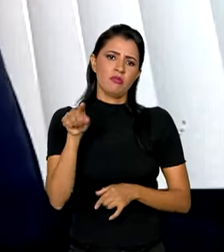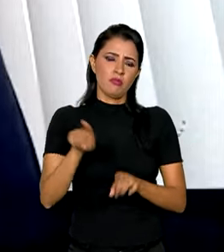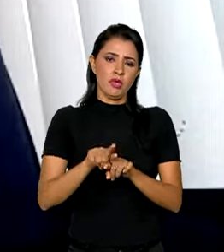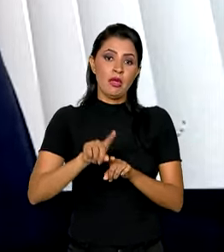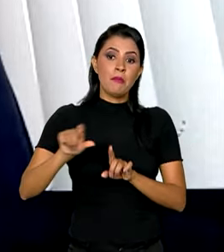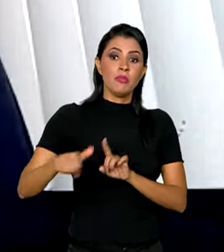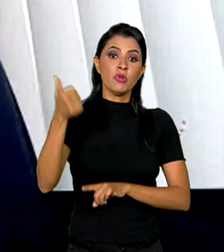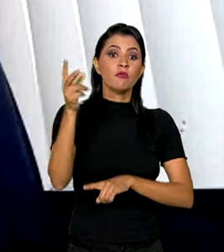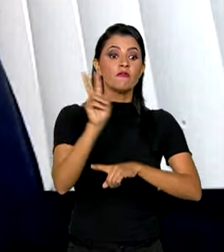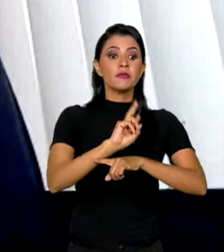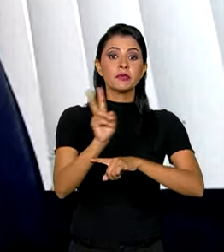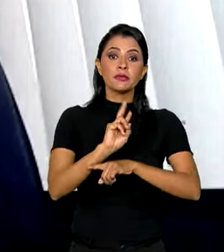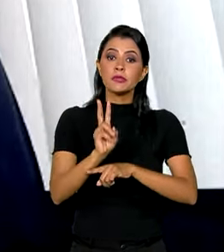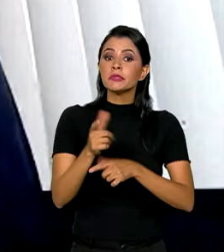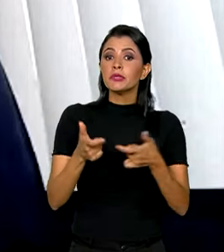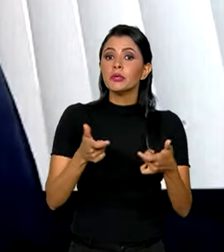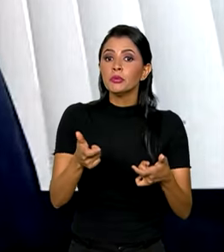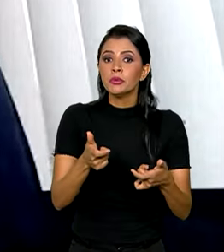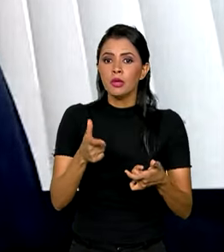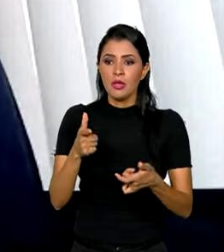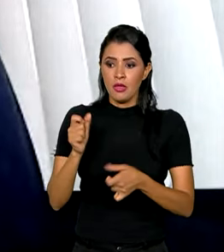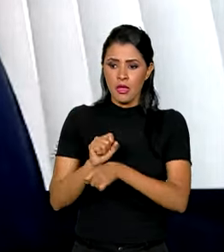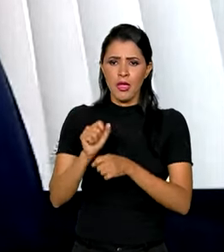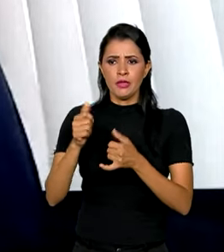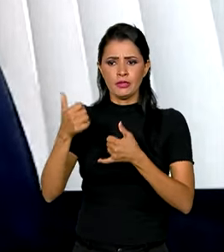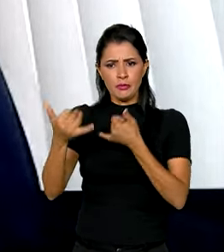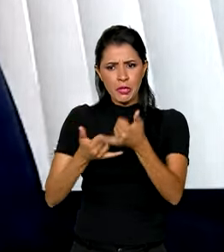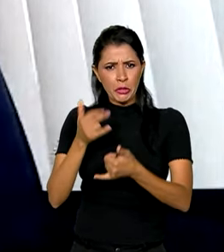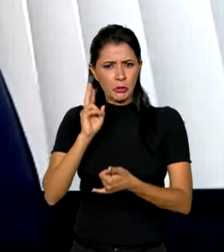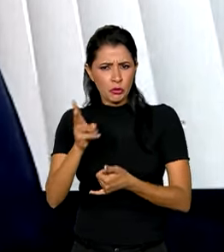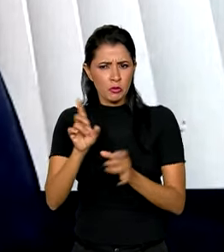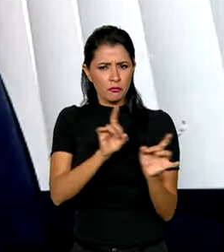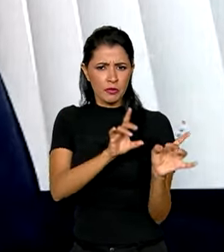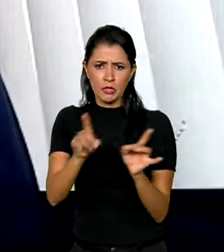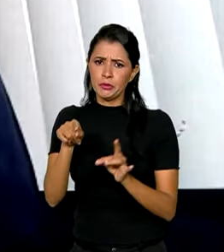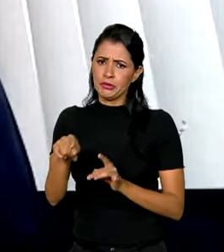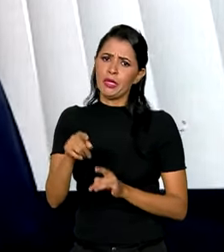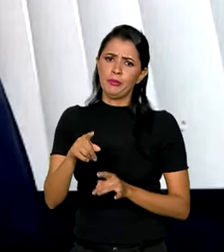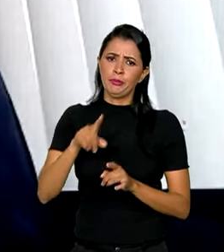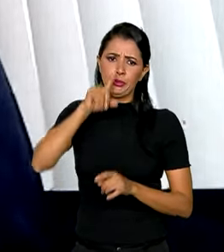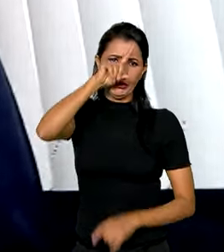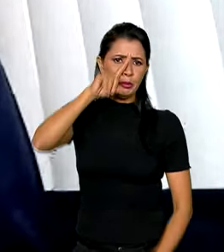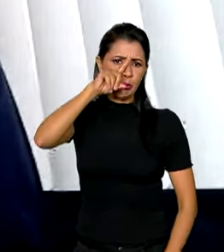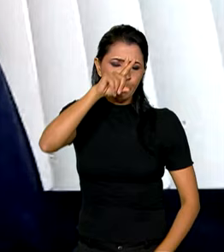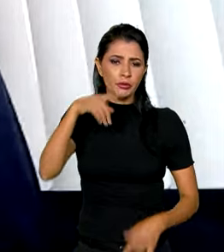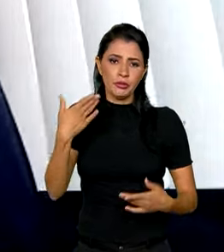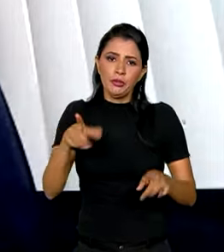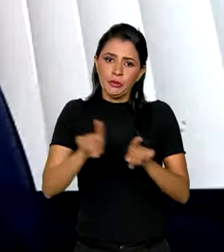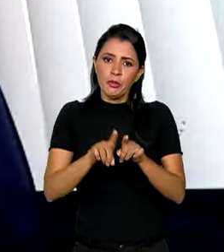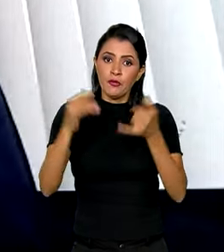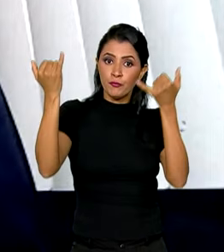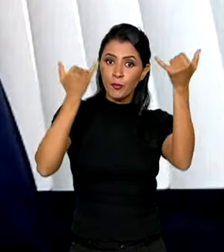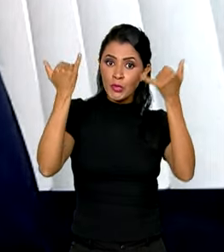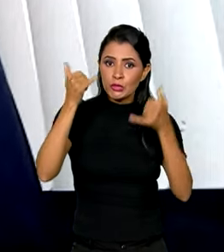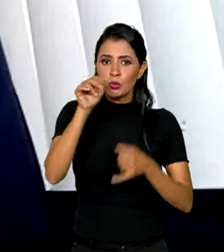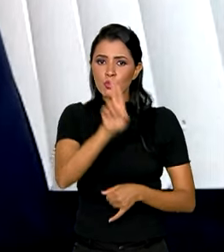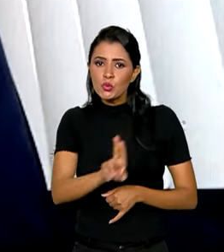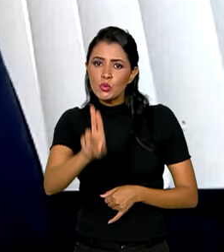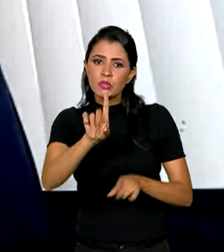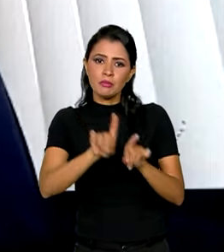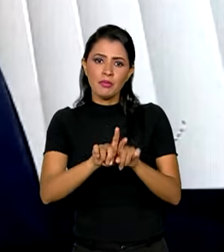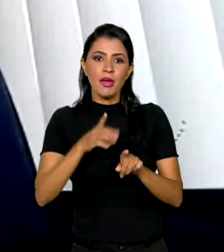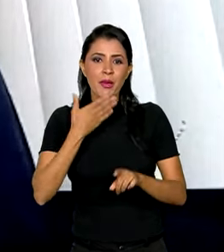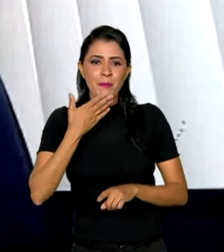tomar ações de fiscalização no mercado, inibir que esse brinquedo continue sendo comercializado. Outra coisa é, a gente usa essa informação também para